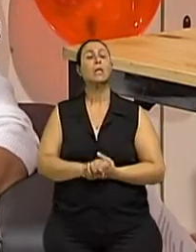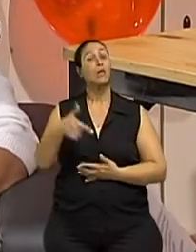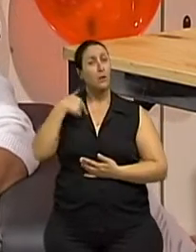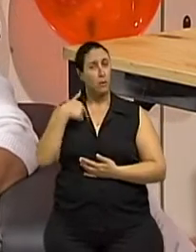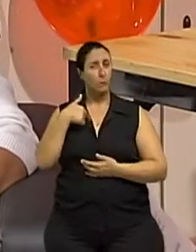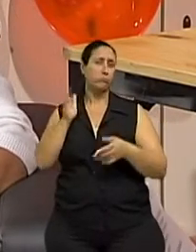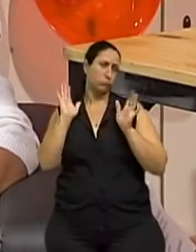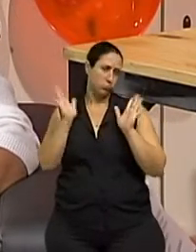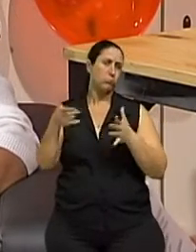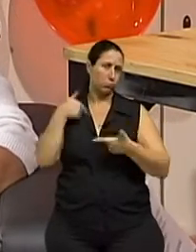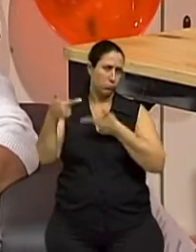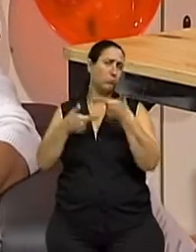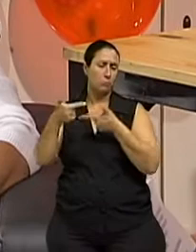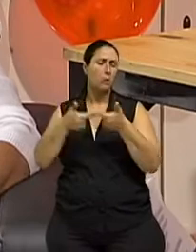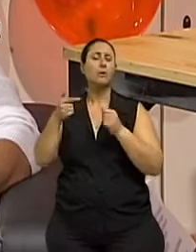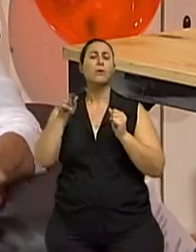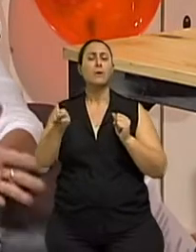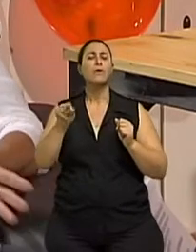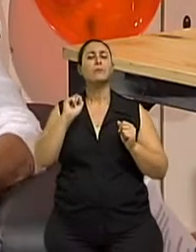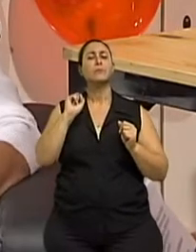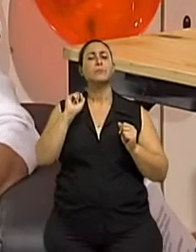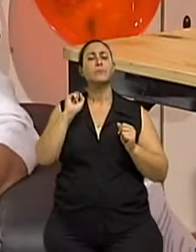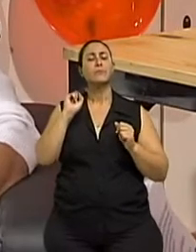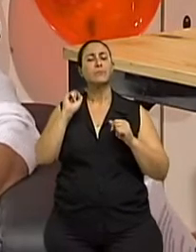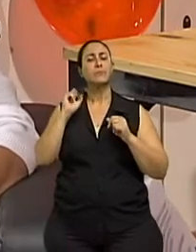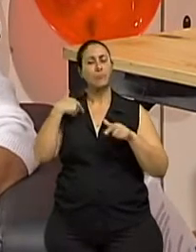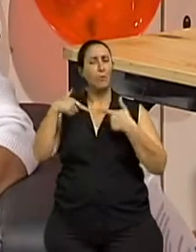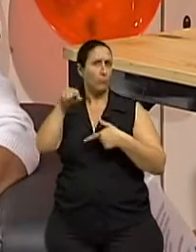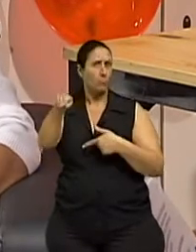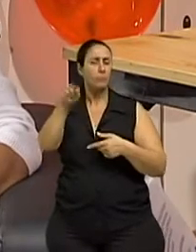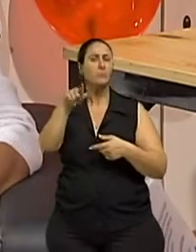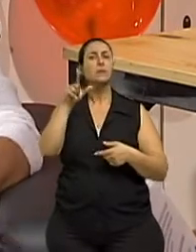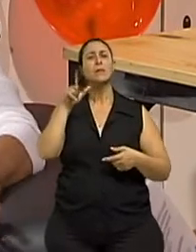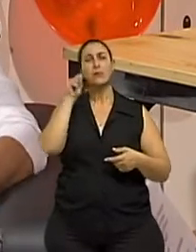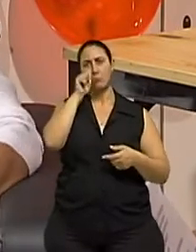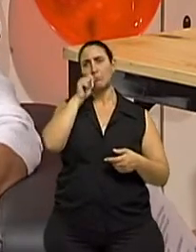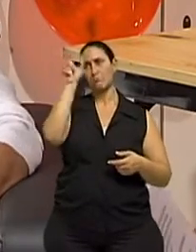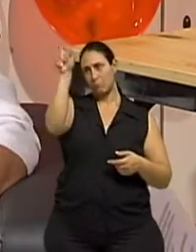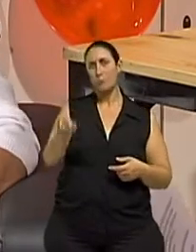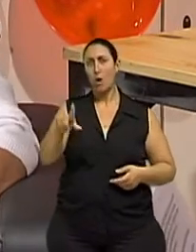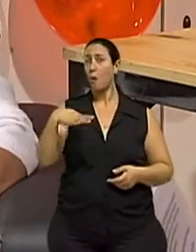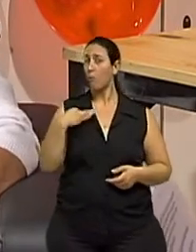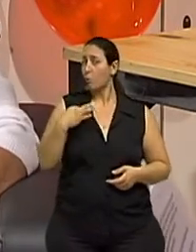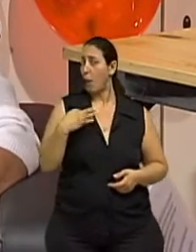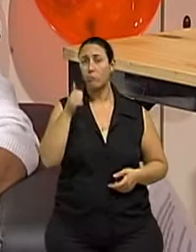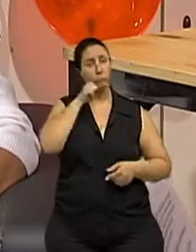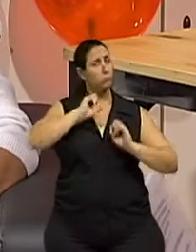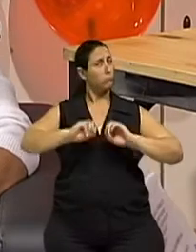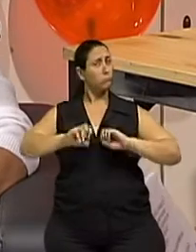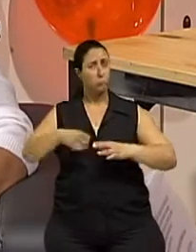com idosos, uma delas atualmente é voluntária da aula, assim como a dona Eunice,